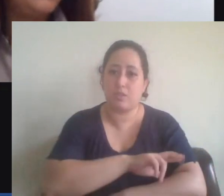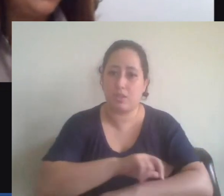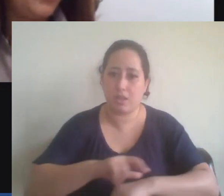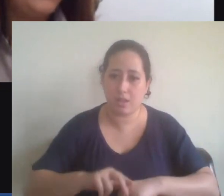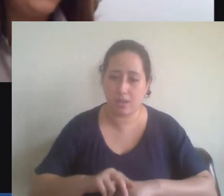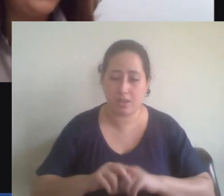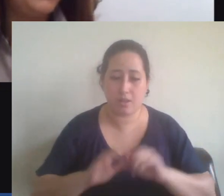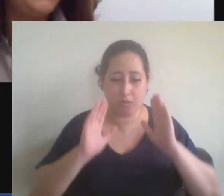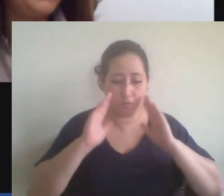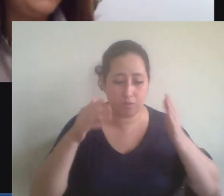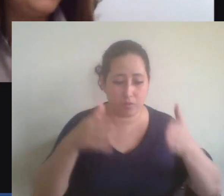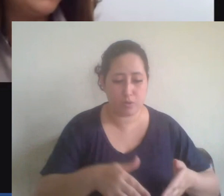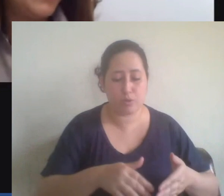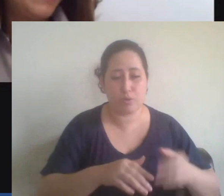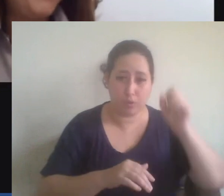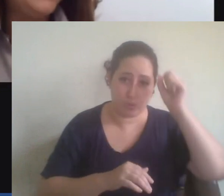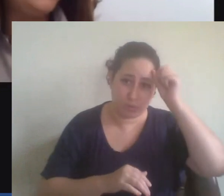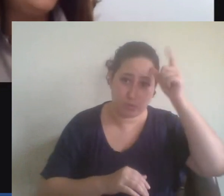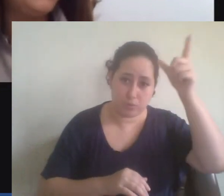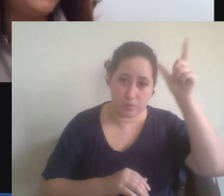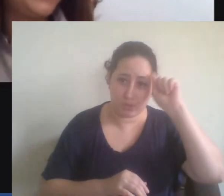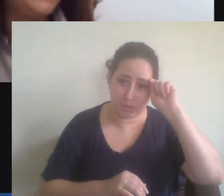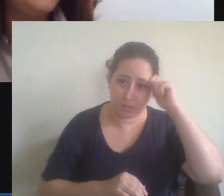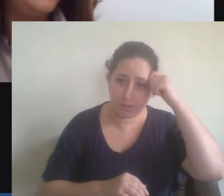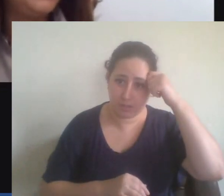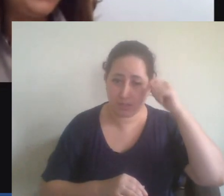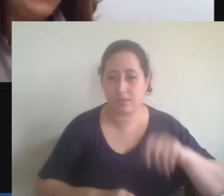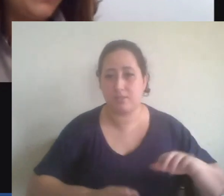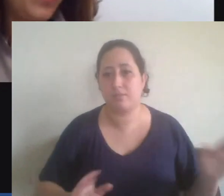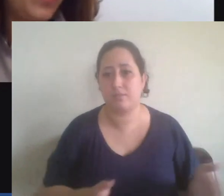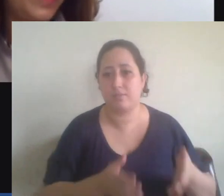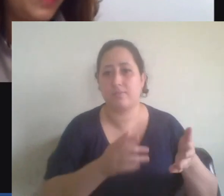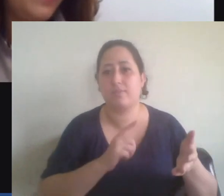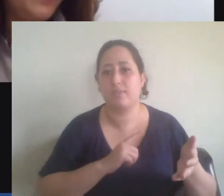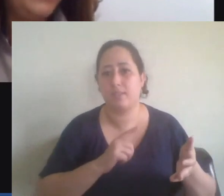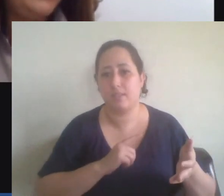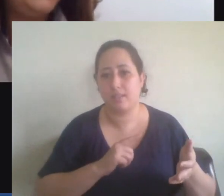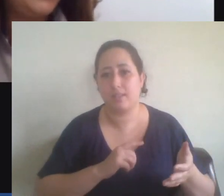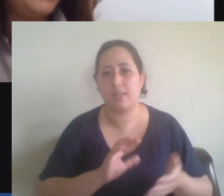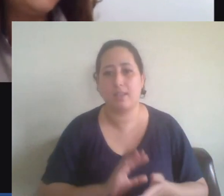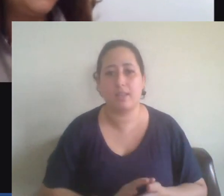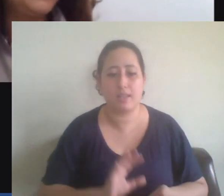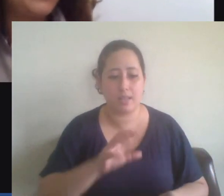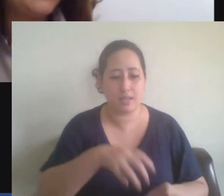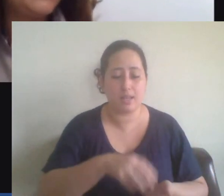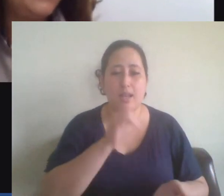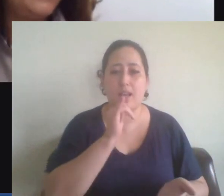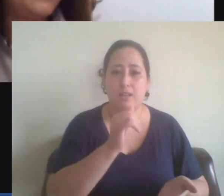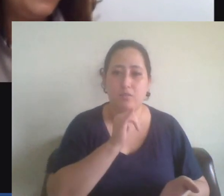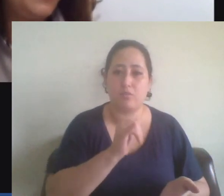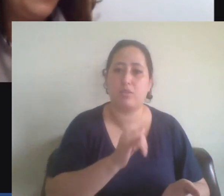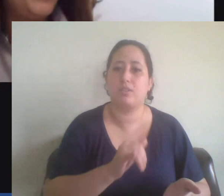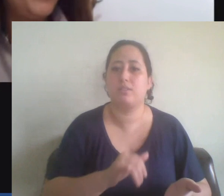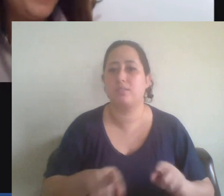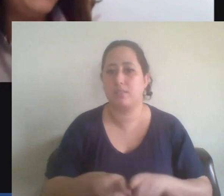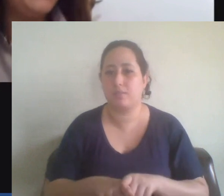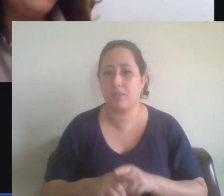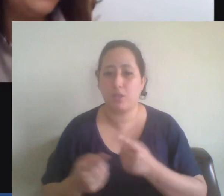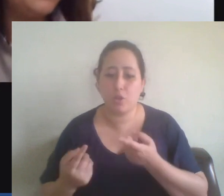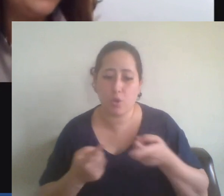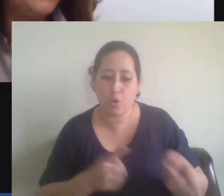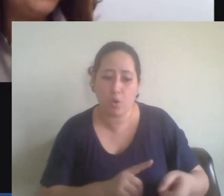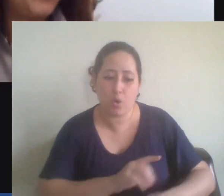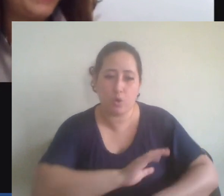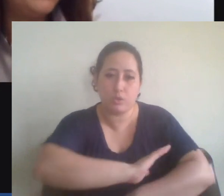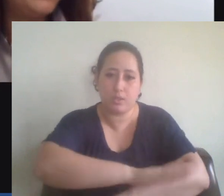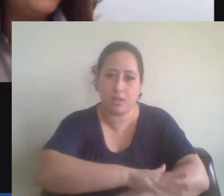construção de novos protagonismos a partir de uma narrativa descolonial e de educação antirracista. Por meio